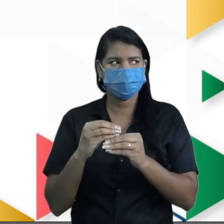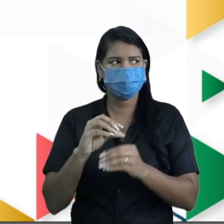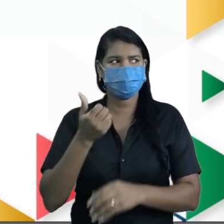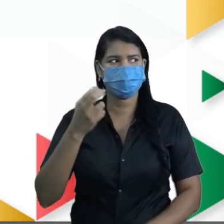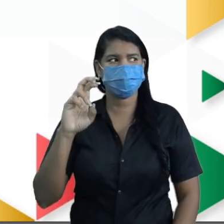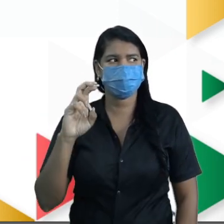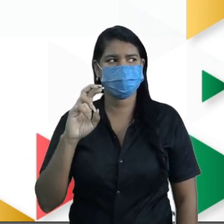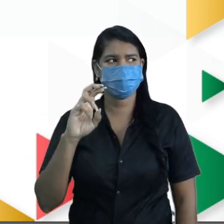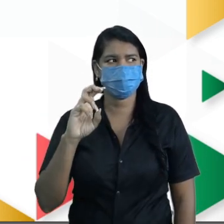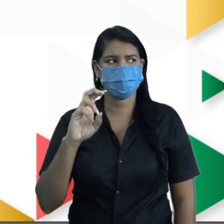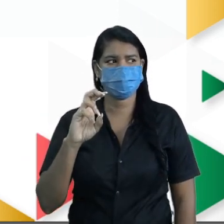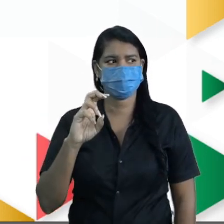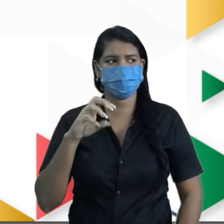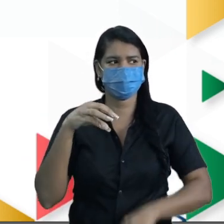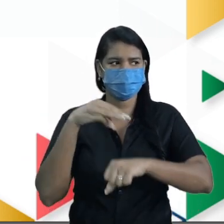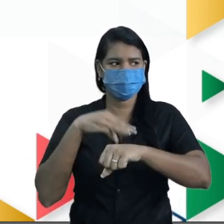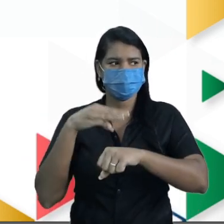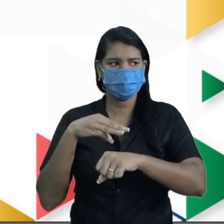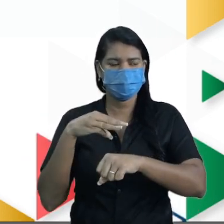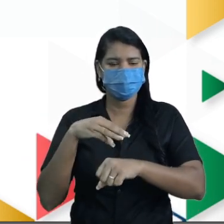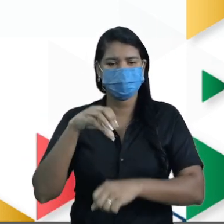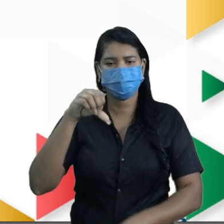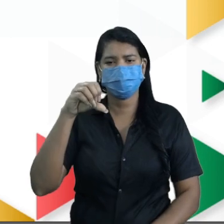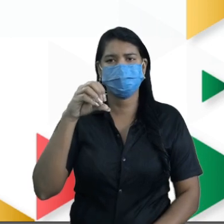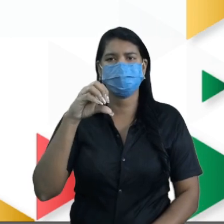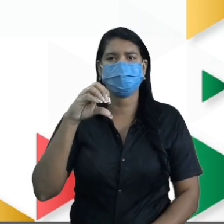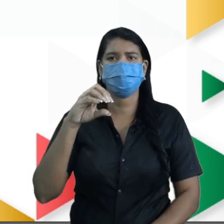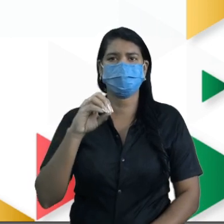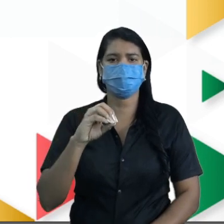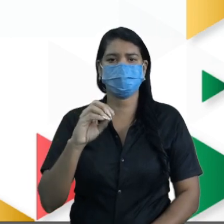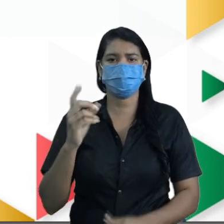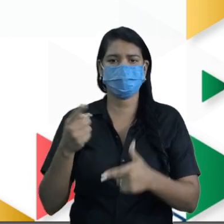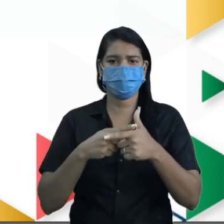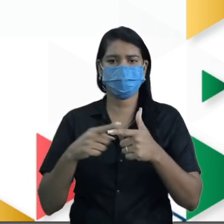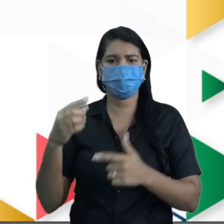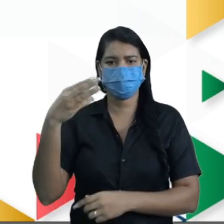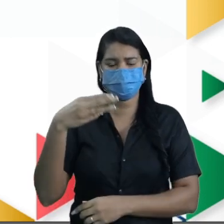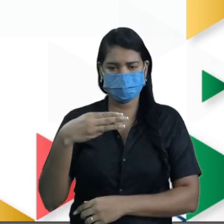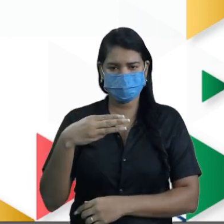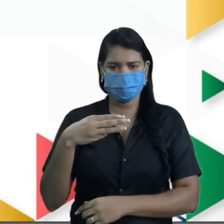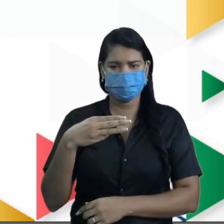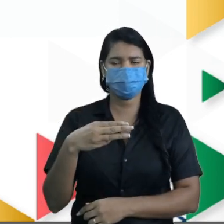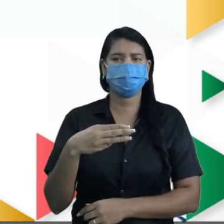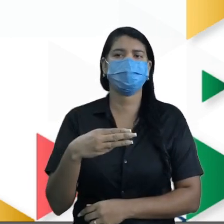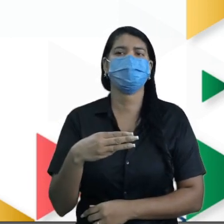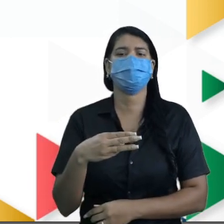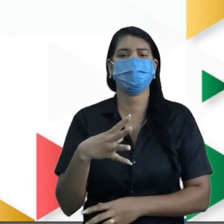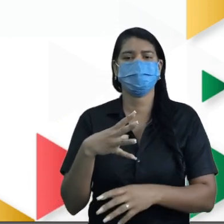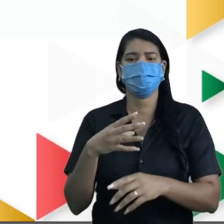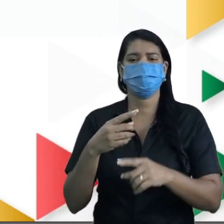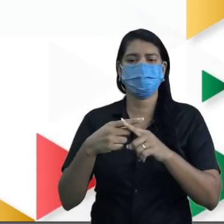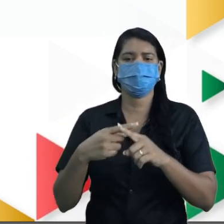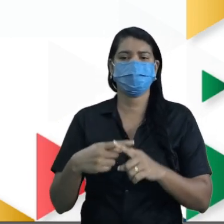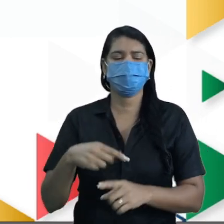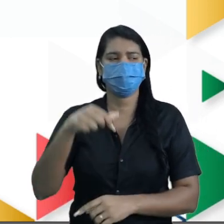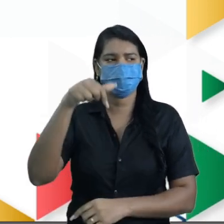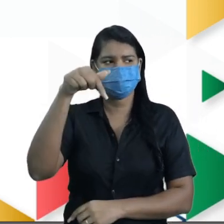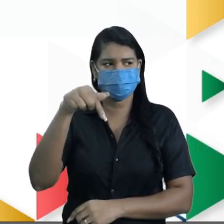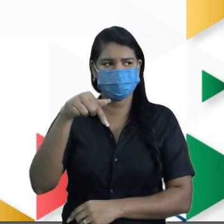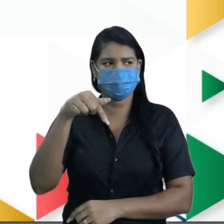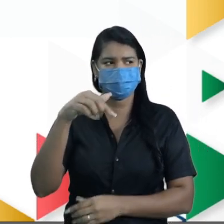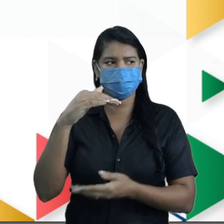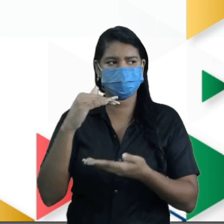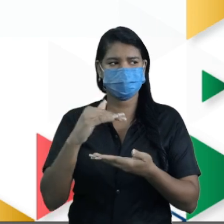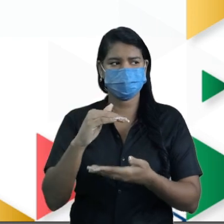minutos. Então 90 dividido por 3, porque eu tenho 15 apenas, né? E aí eu vou multiplicar por 7 e o